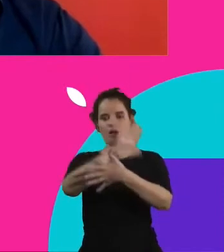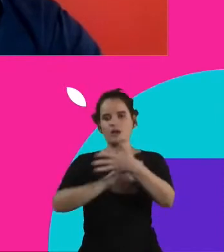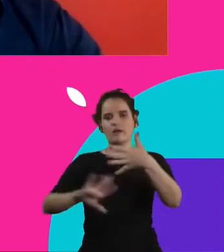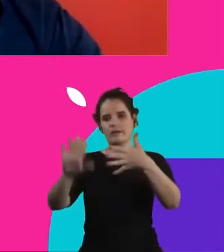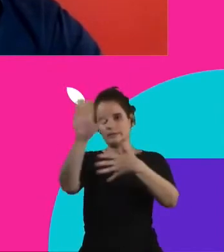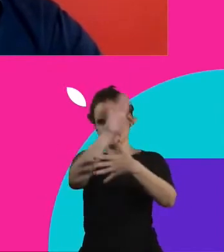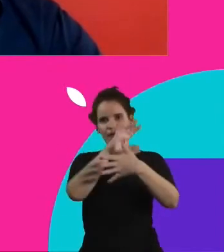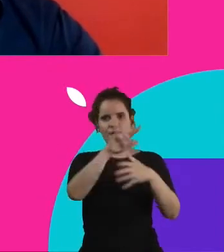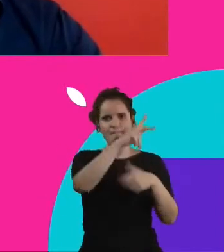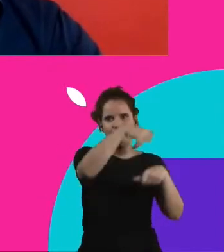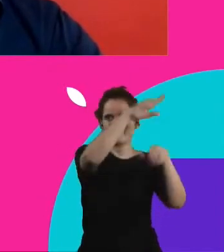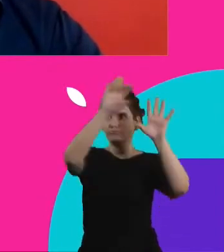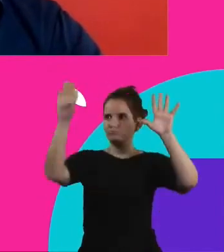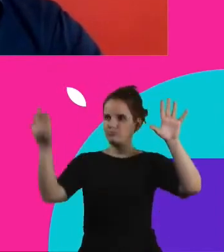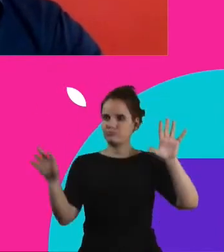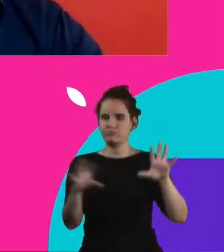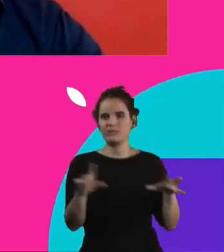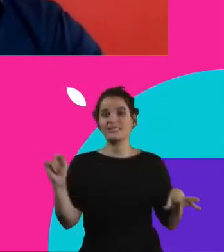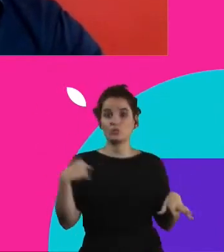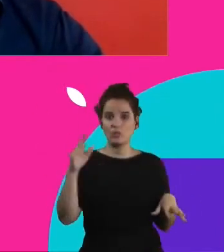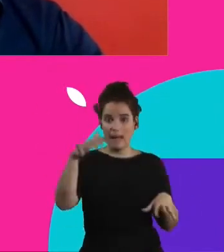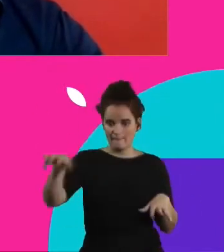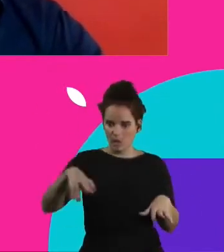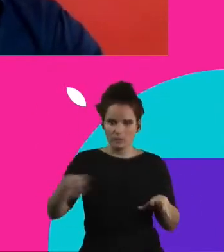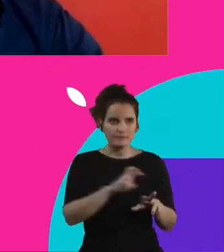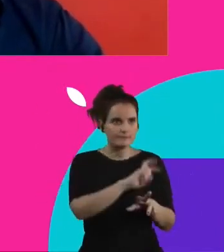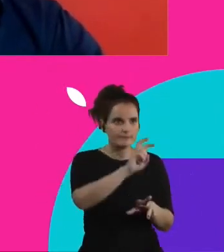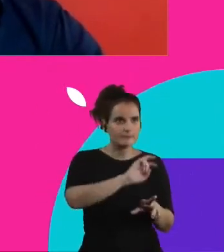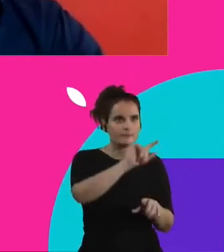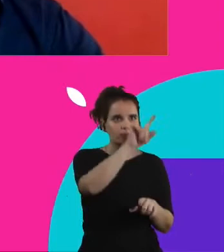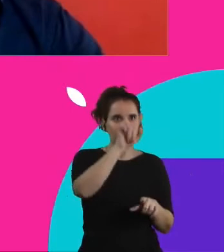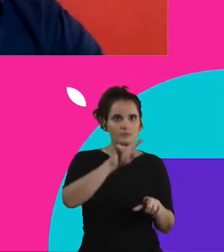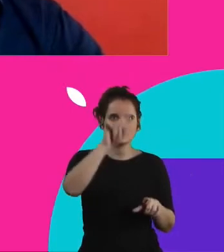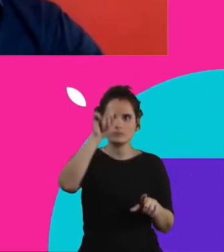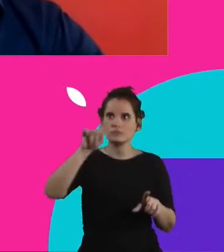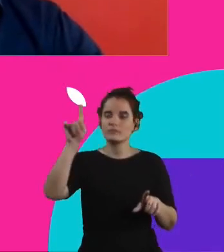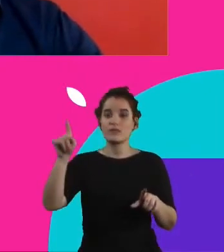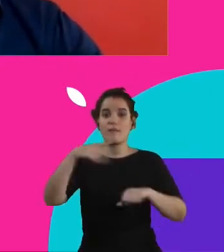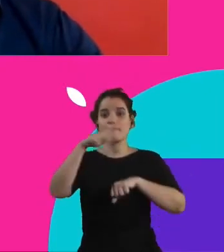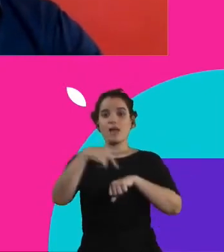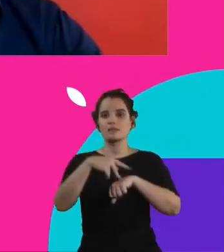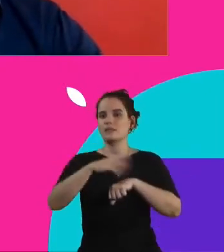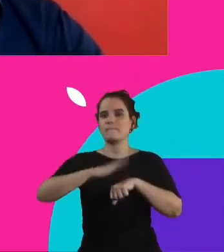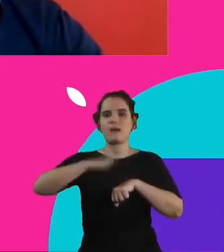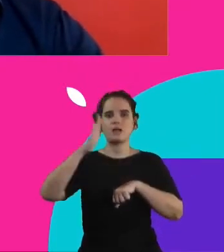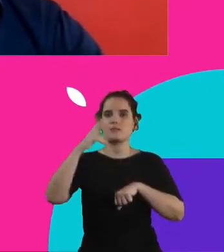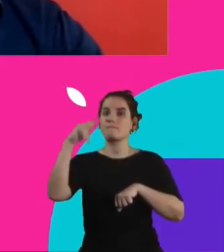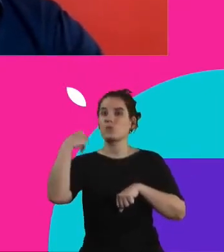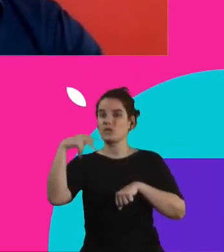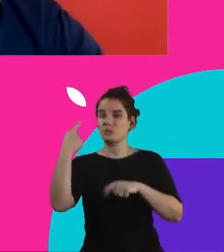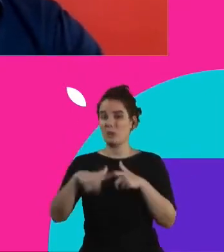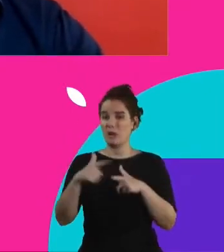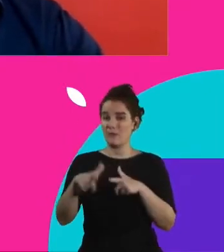cursor e navegar um pouco nesse mapa, você pode perceber que os países com maior instabilidade política e